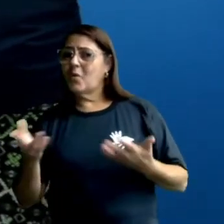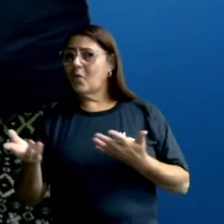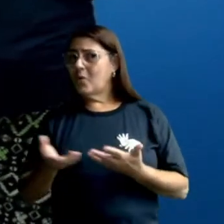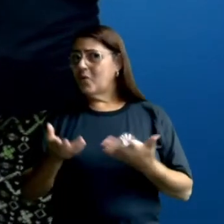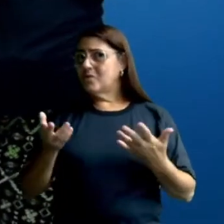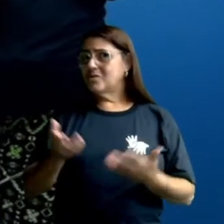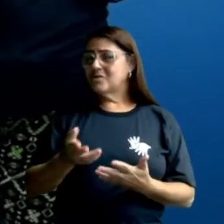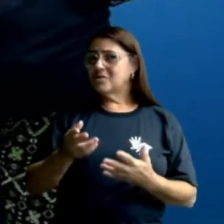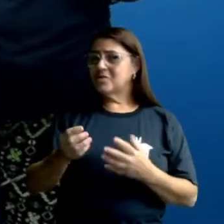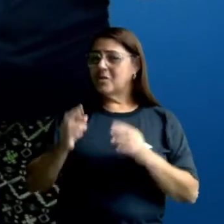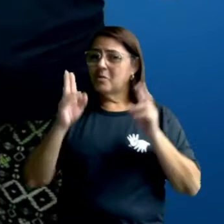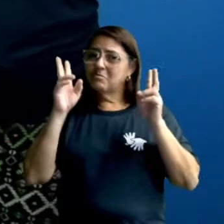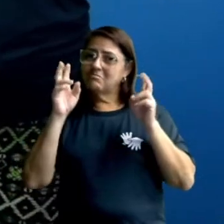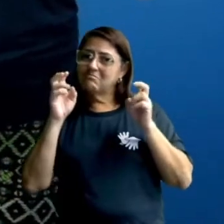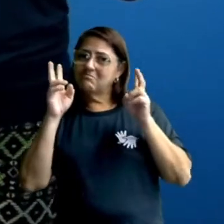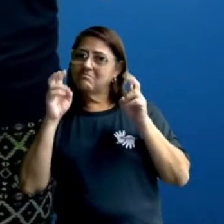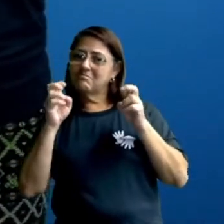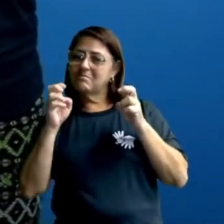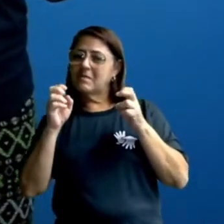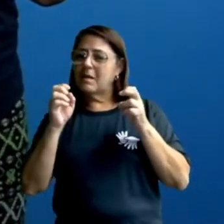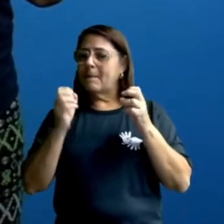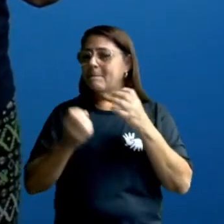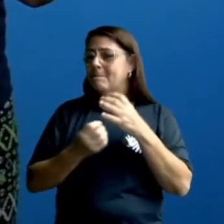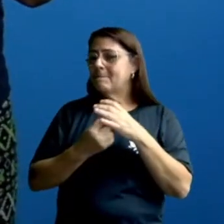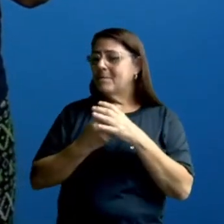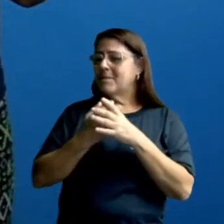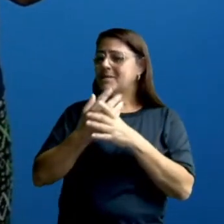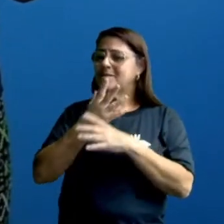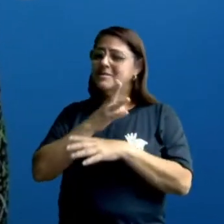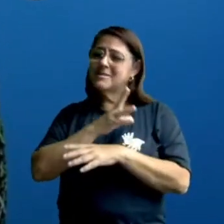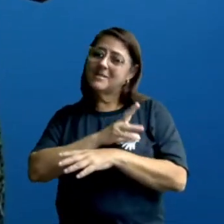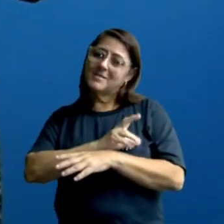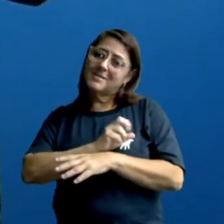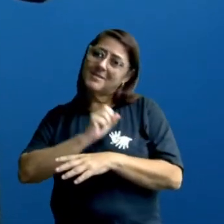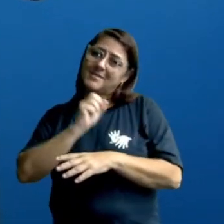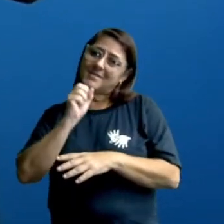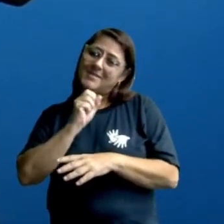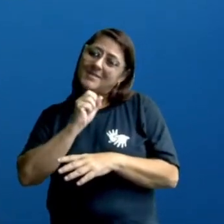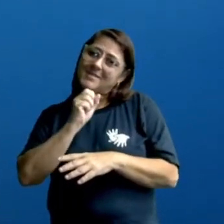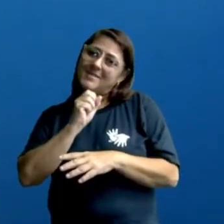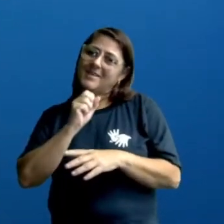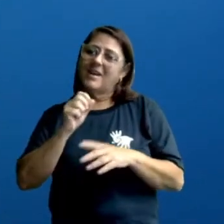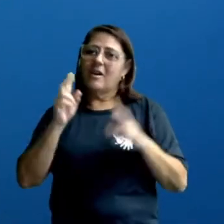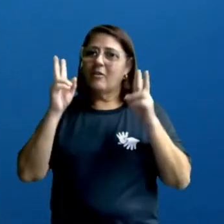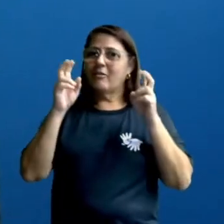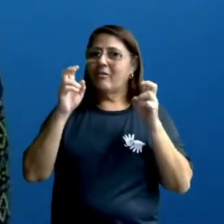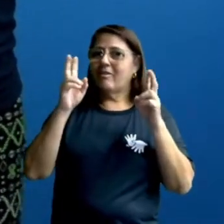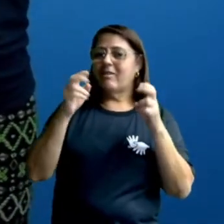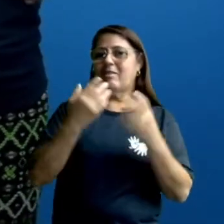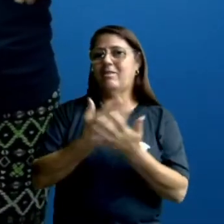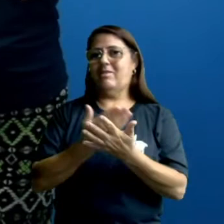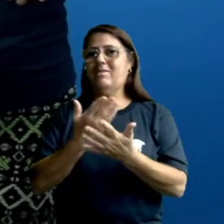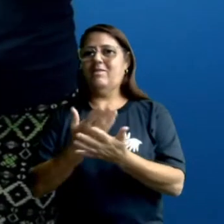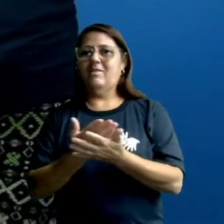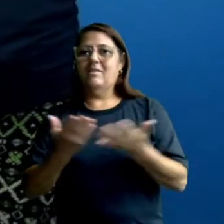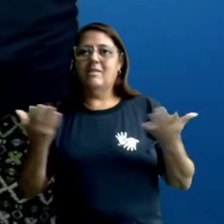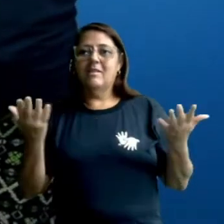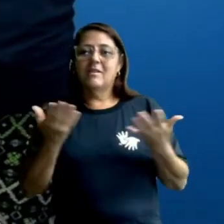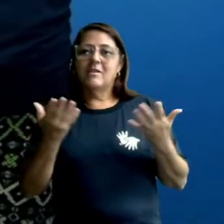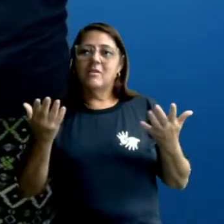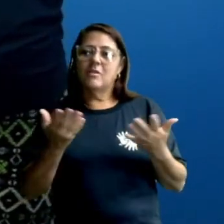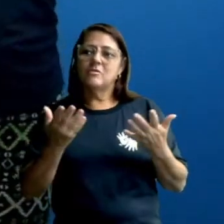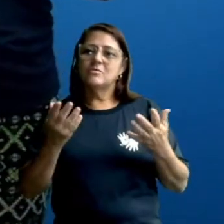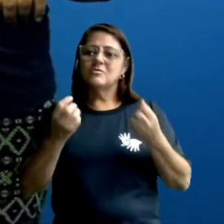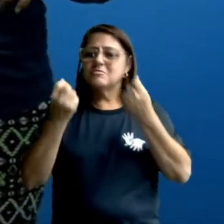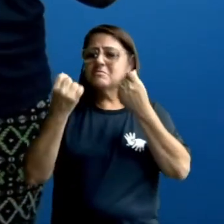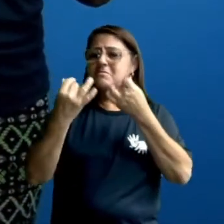vocês o conteúdo de Plantinha Querida. Esse é o tema da nossa aula. Nós vamos falar um